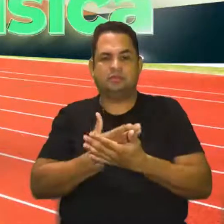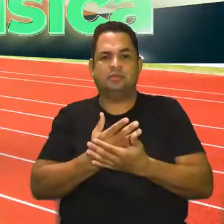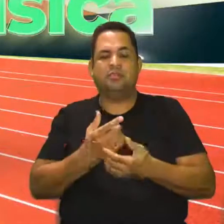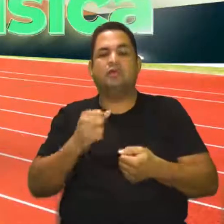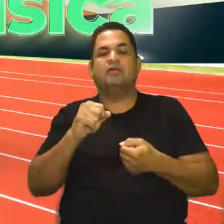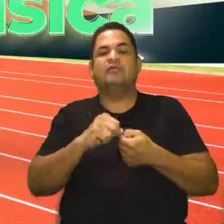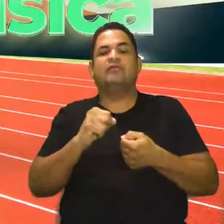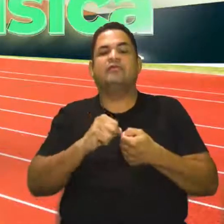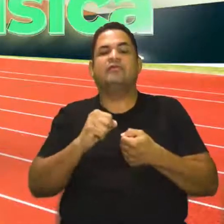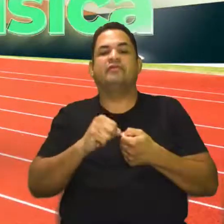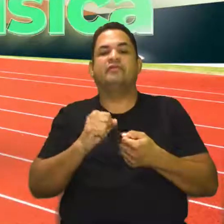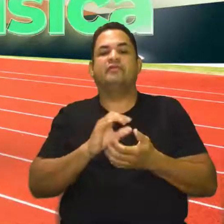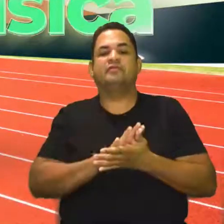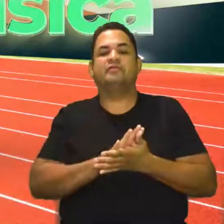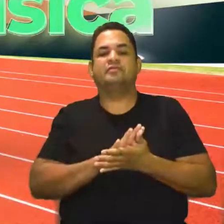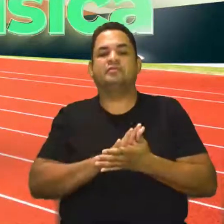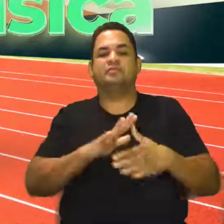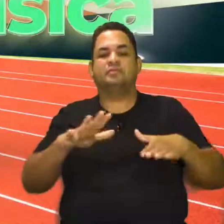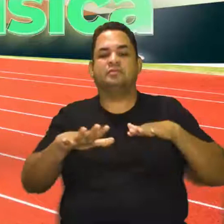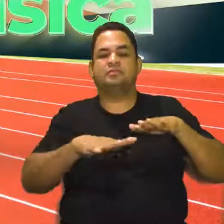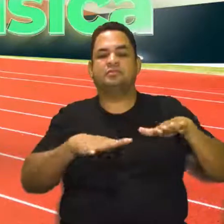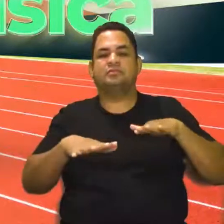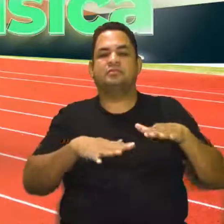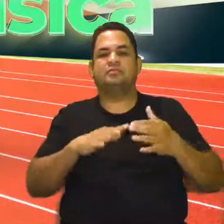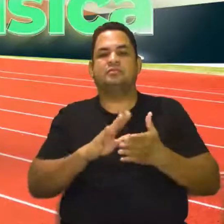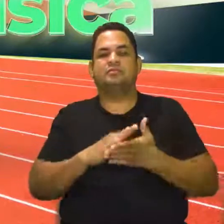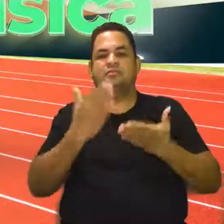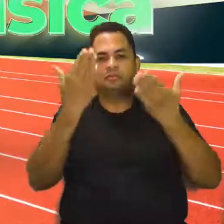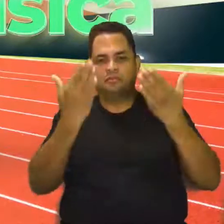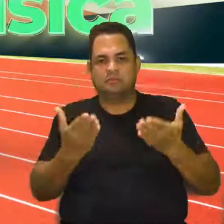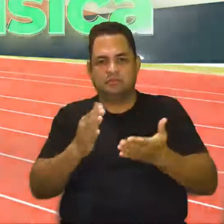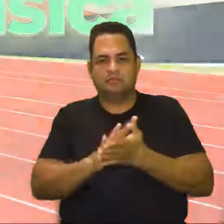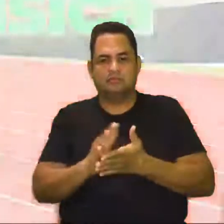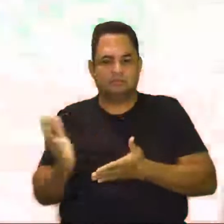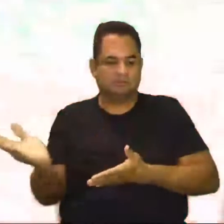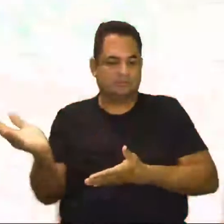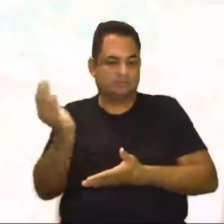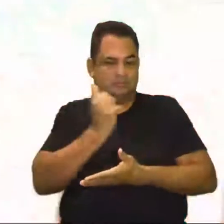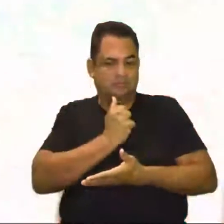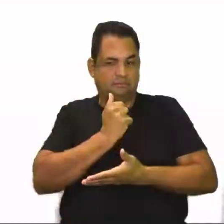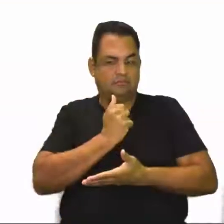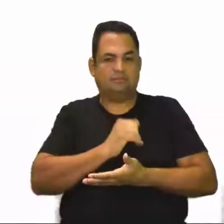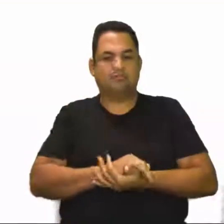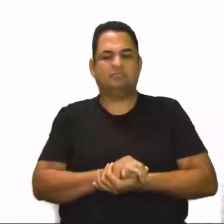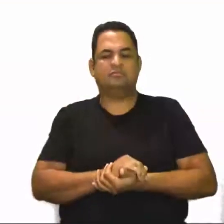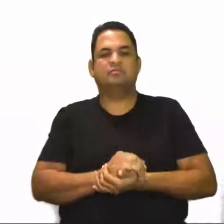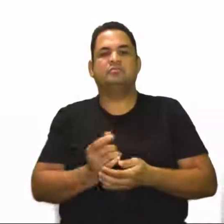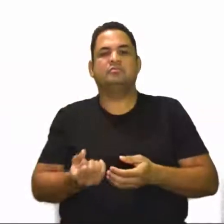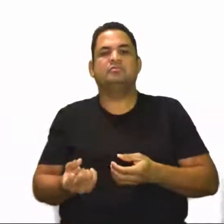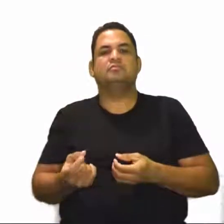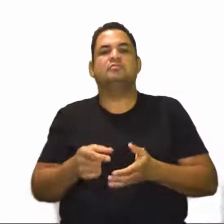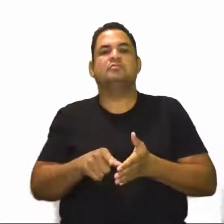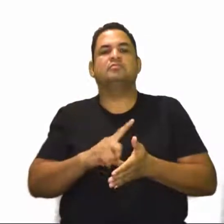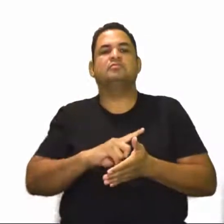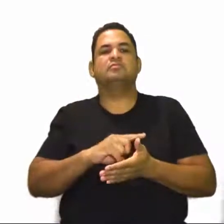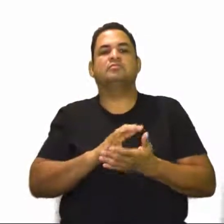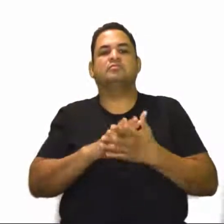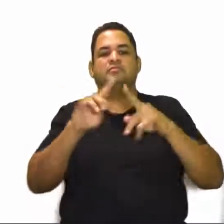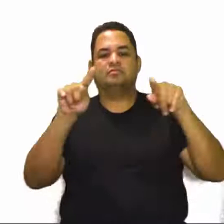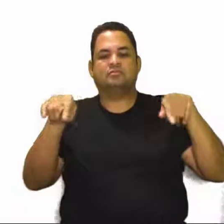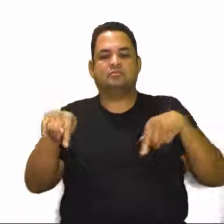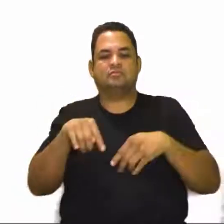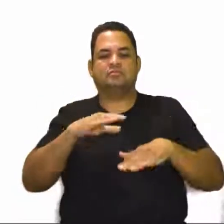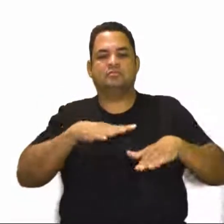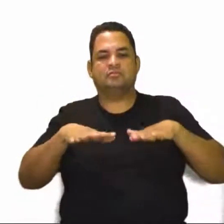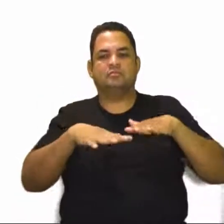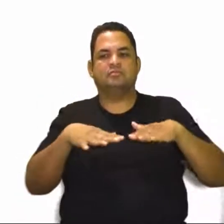nós vamos realizar o nosso Mexa-se aqui comigo. Então vem comigo agora, antes da atividade sala, Mexa